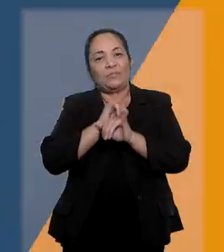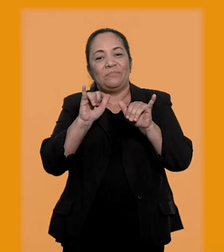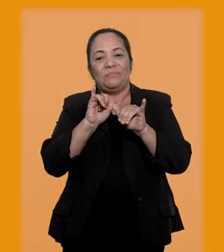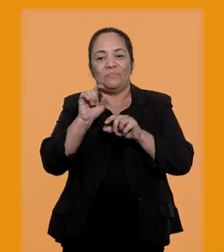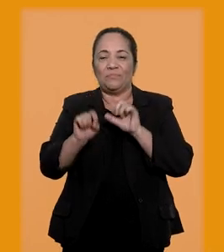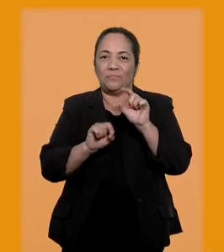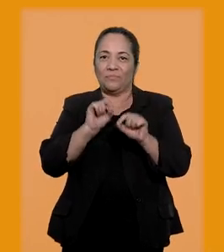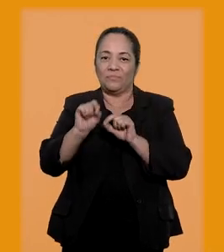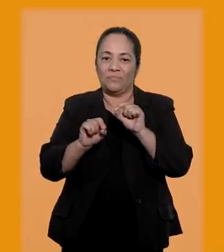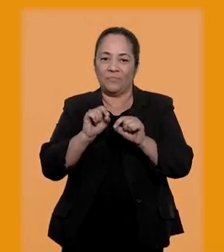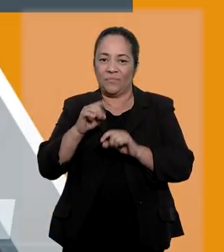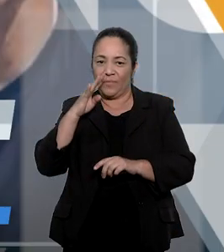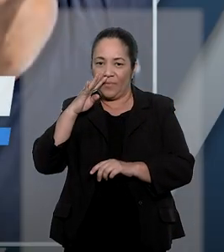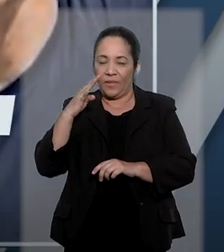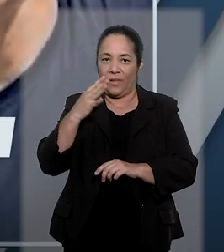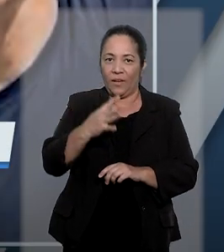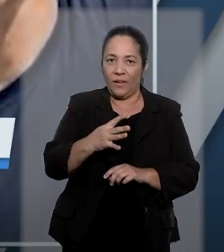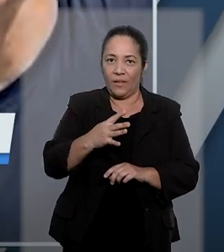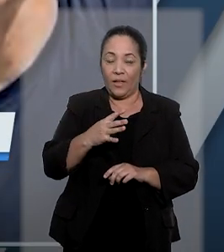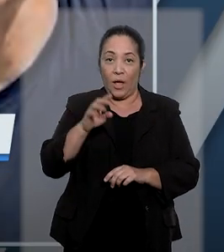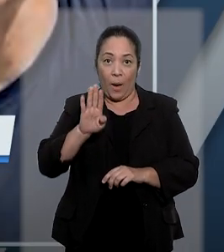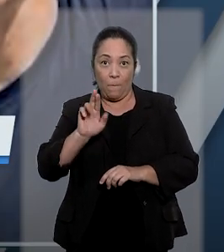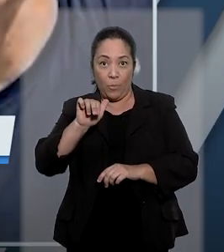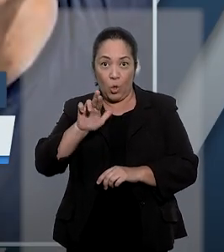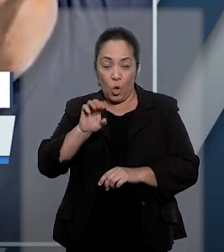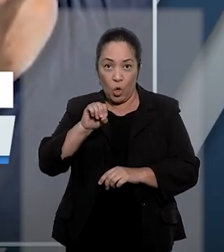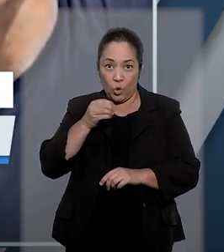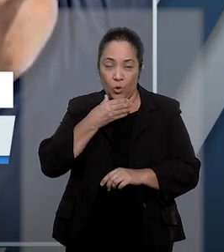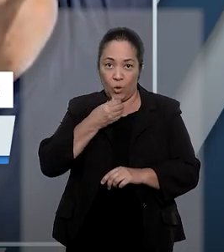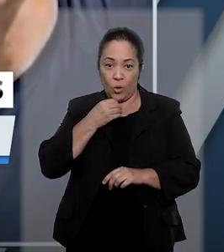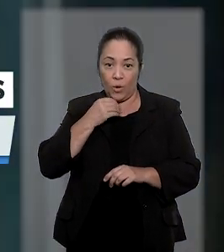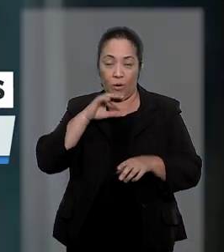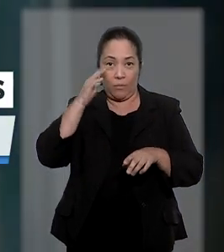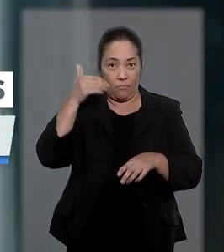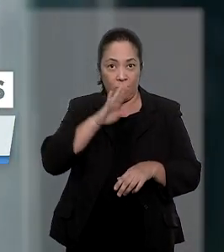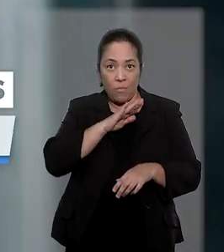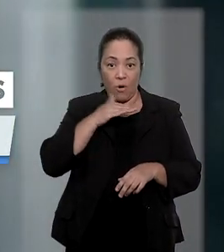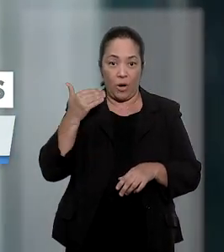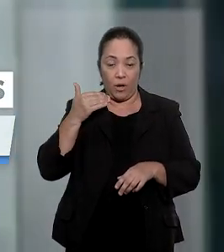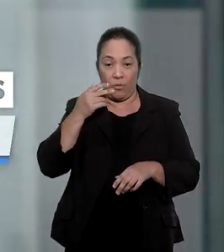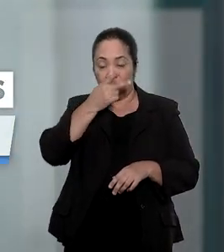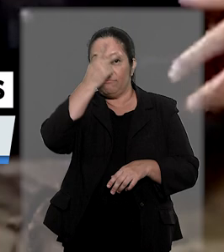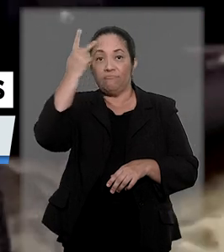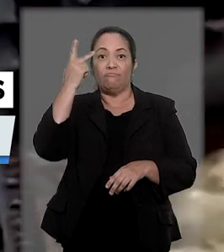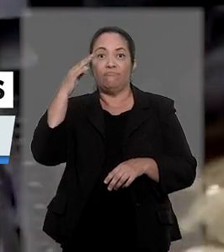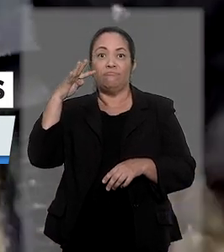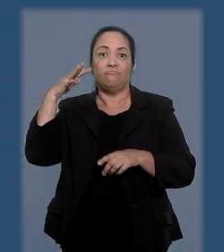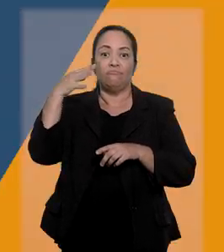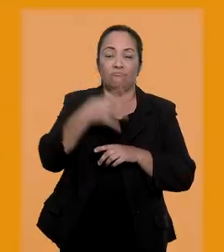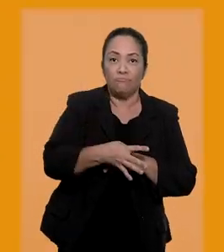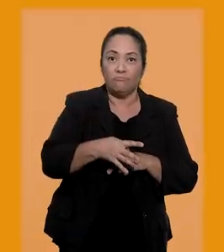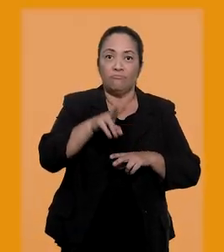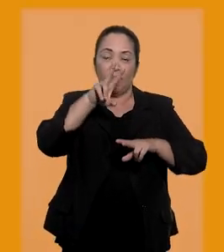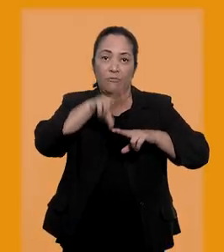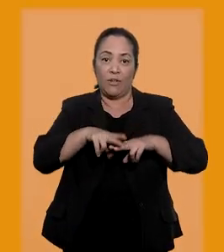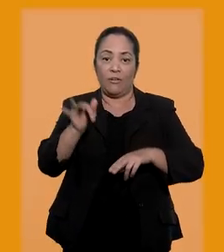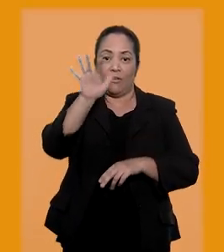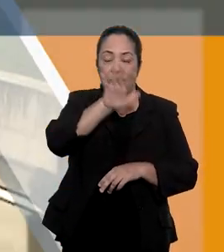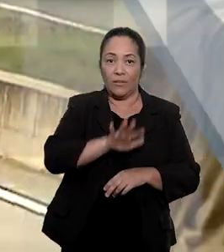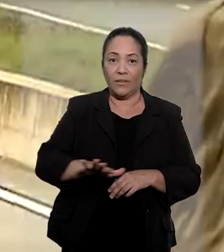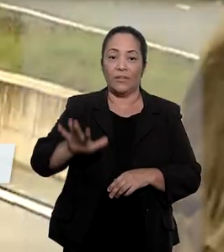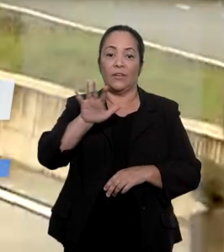você vai ver. Acusados da morte de Bruno Pereira e Dom Filipes vão permanecer em prisões federais.